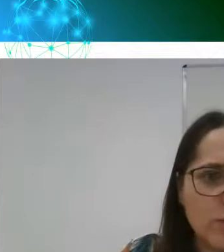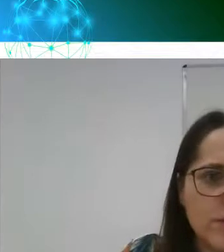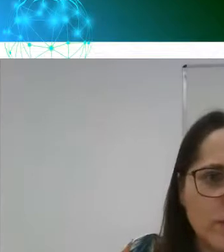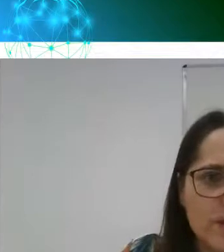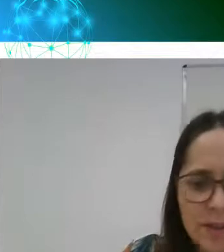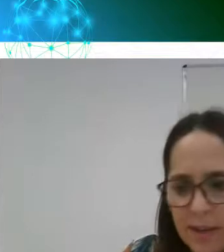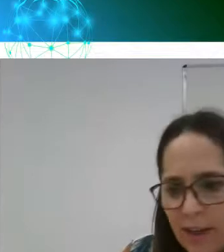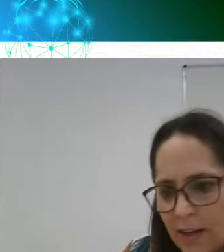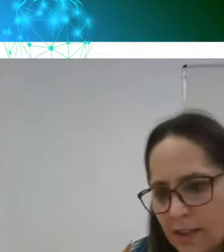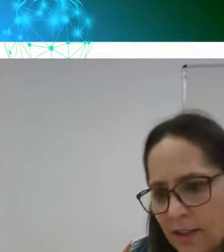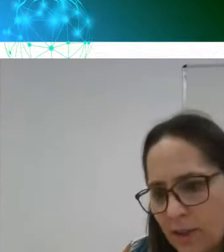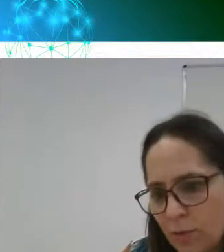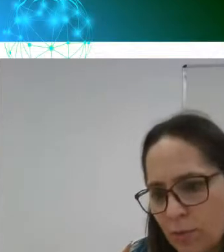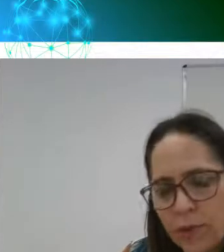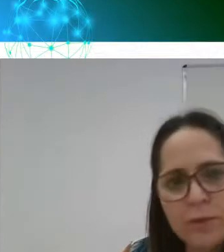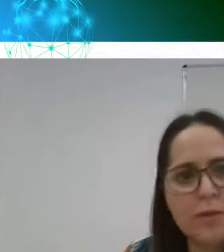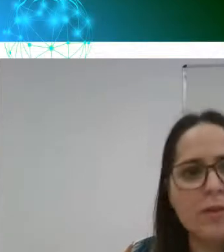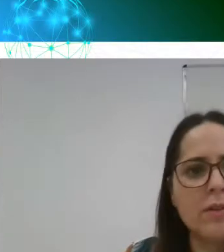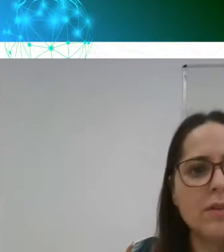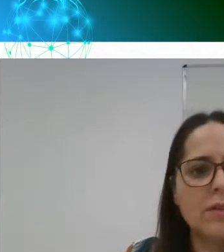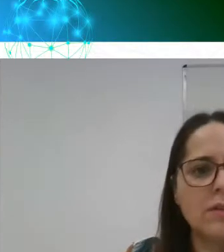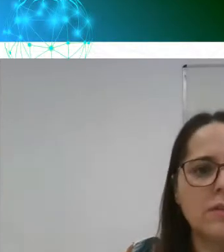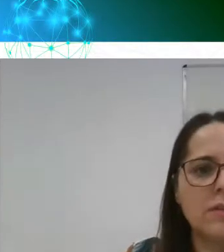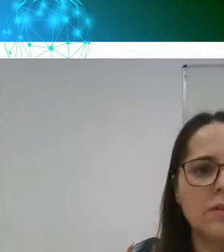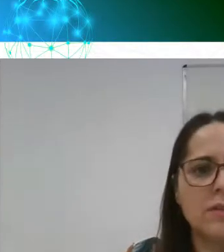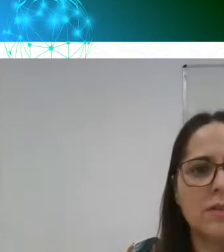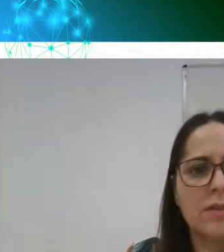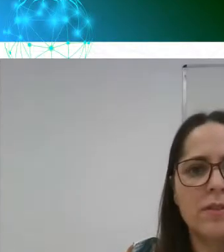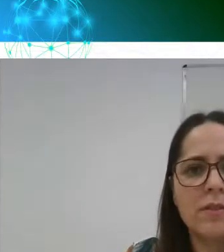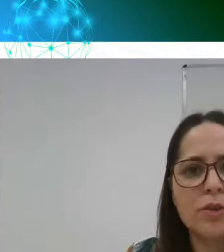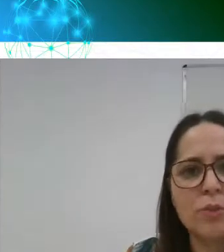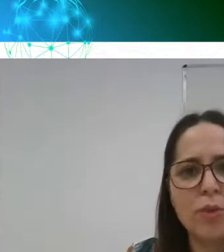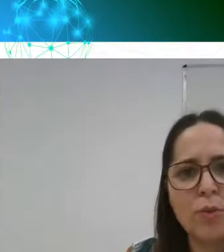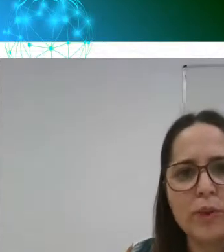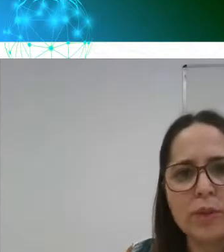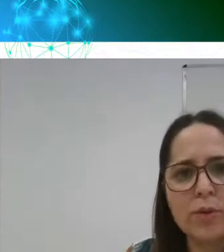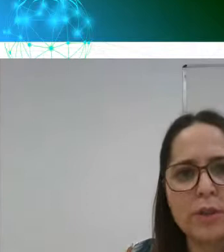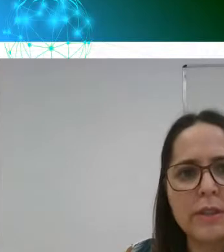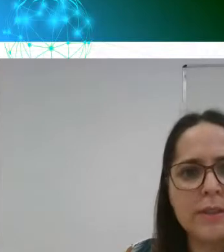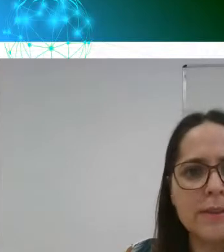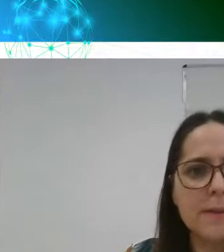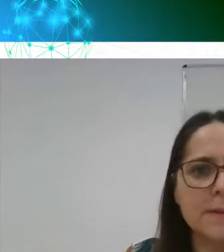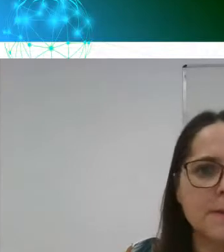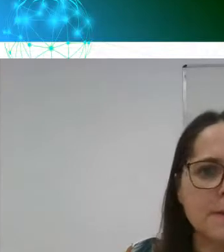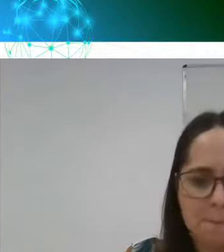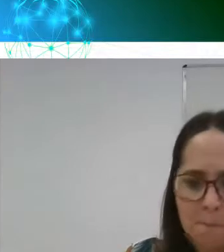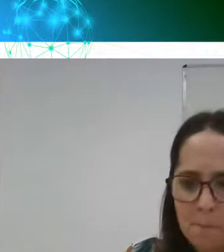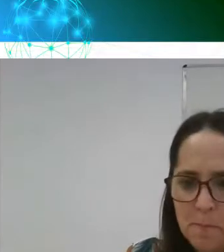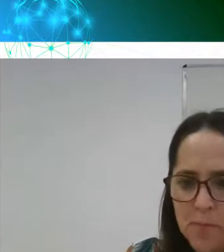14 horas e 3, aqui no meu computador.